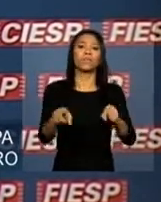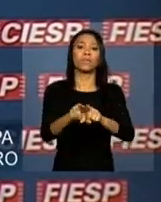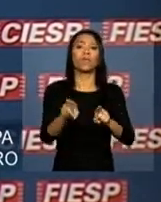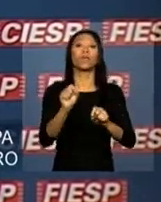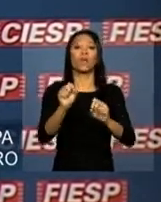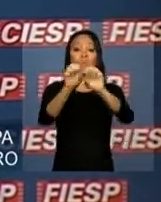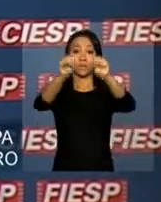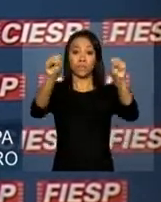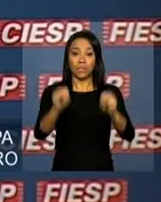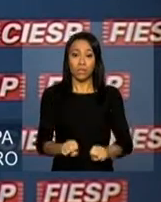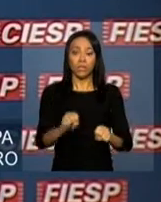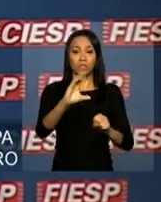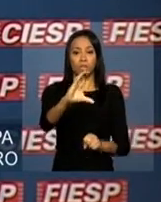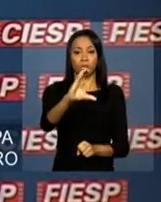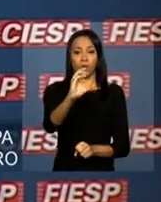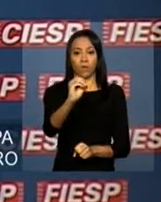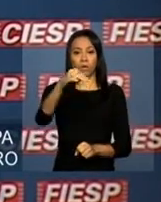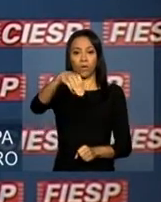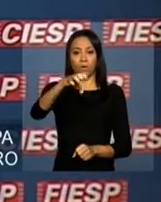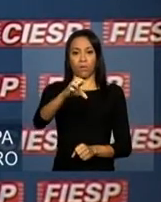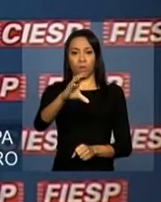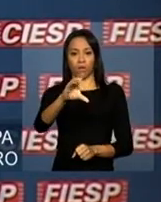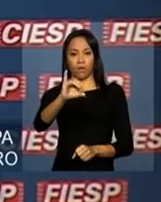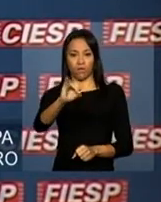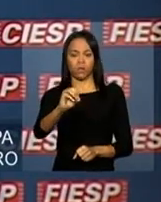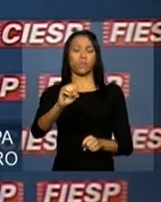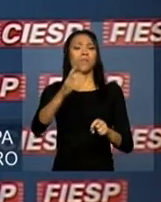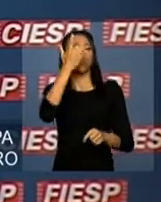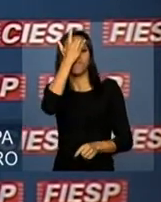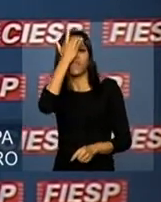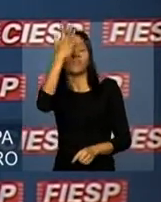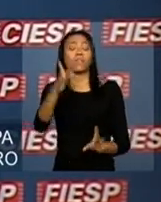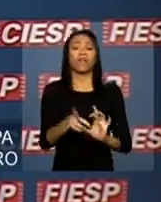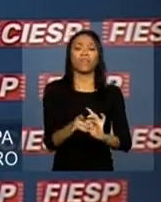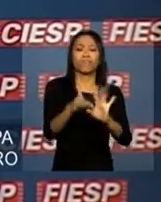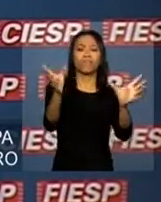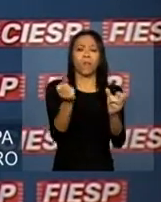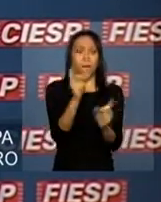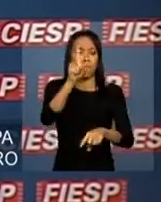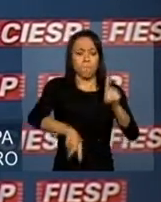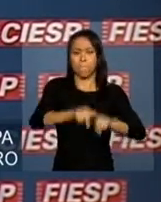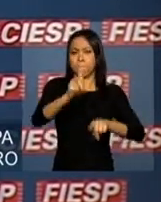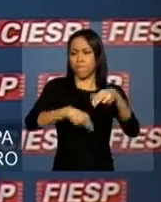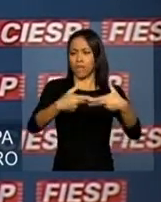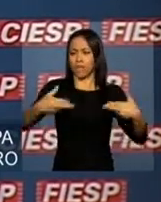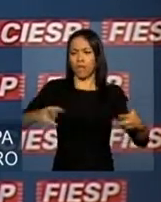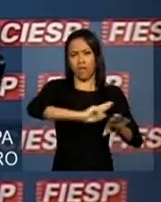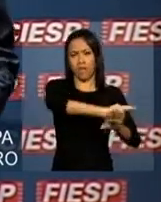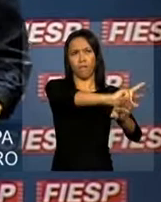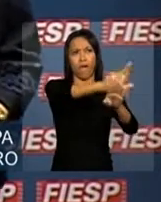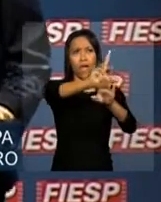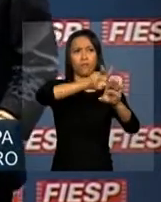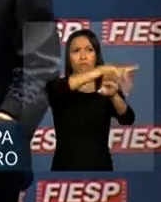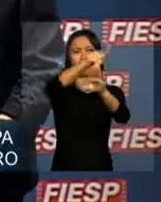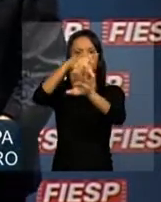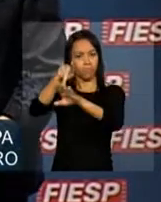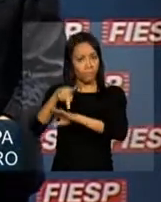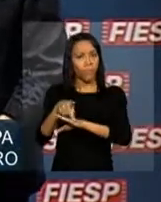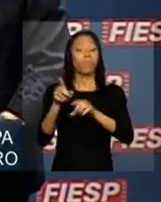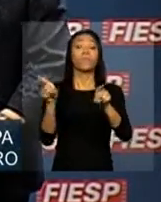comércio e resultar em um maior acesso dos produtos de nossos países aos nossos